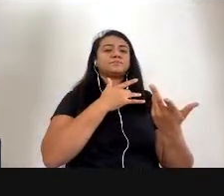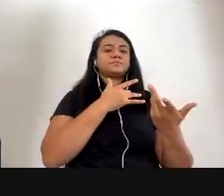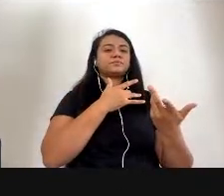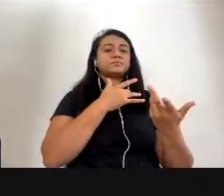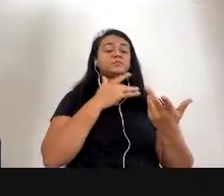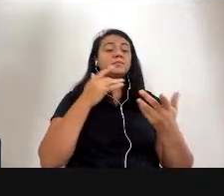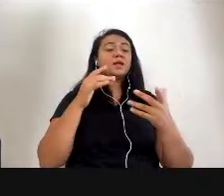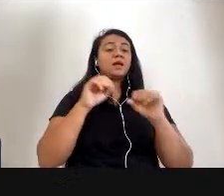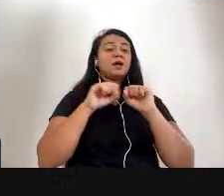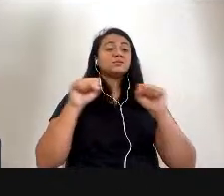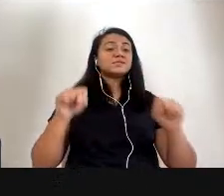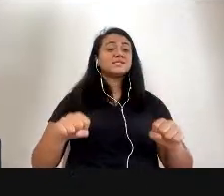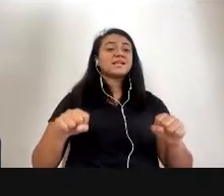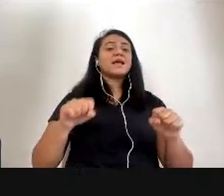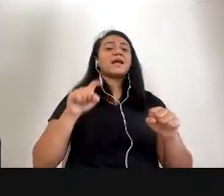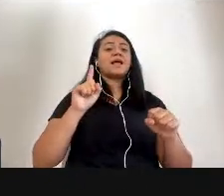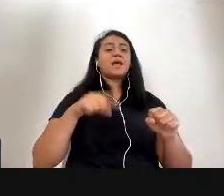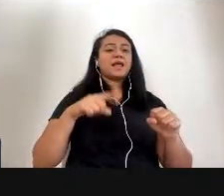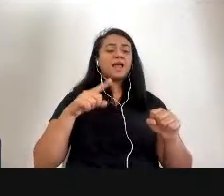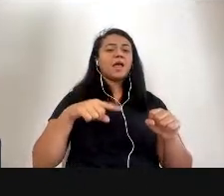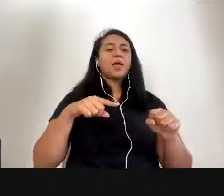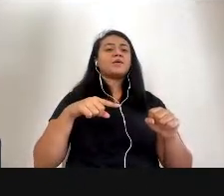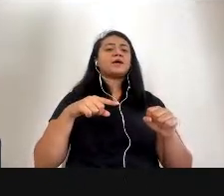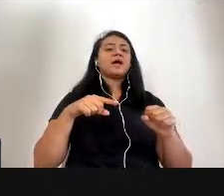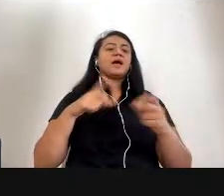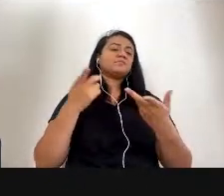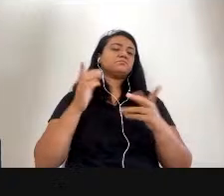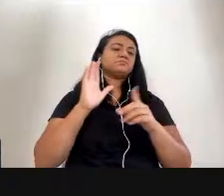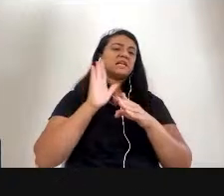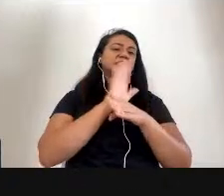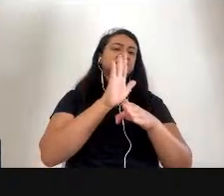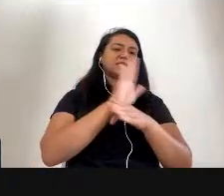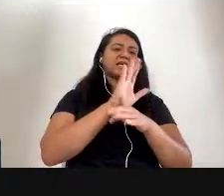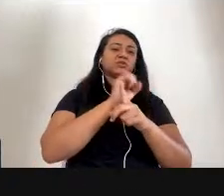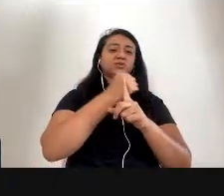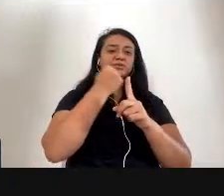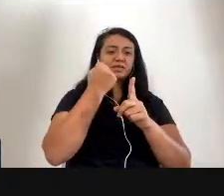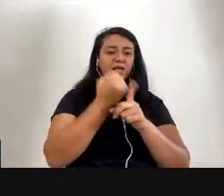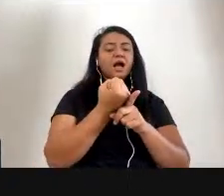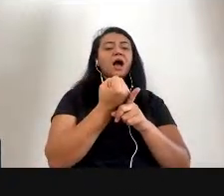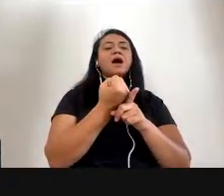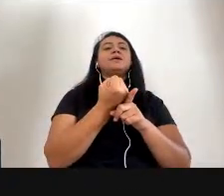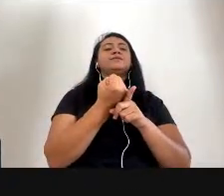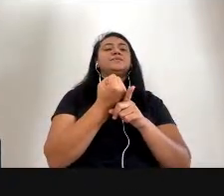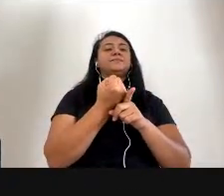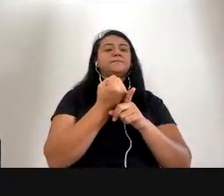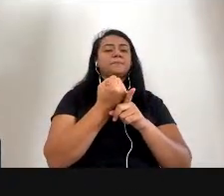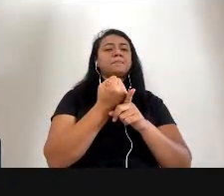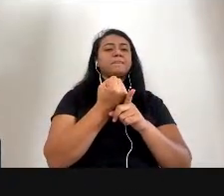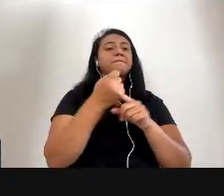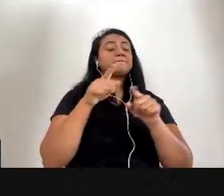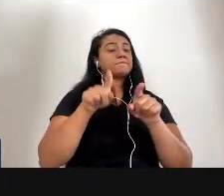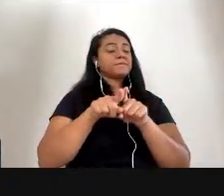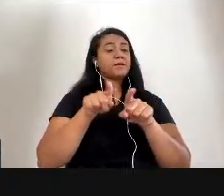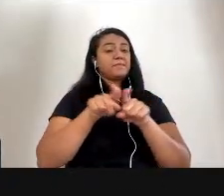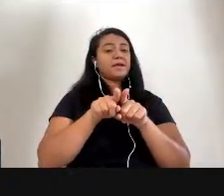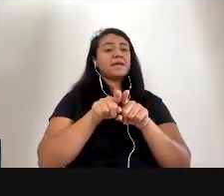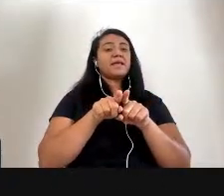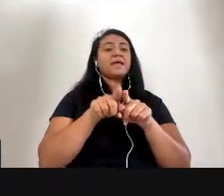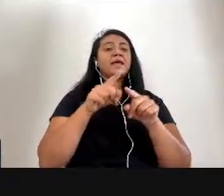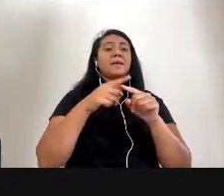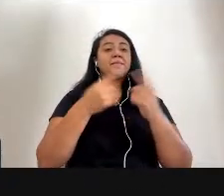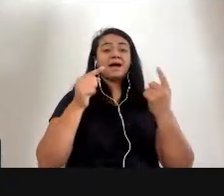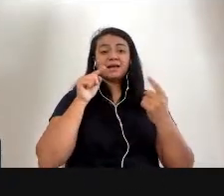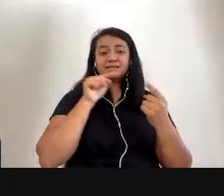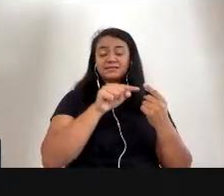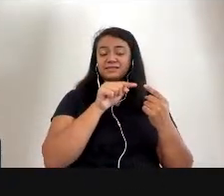ao sistema das ações sociais, ao sistema de assistência social. Mas, nesse caso,